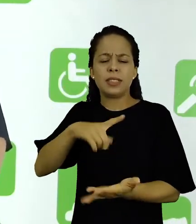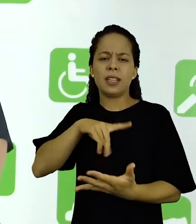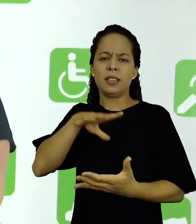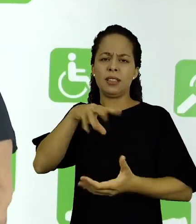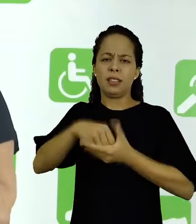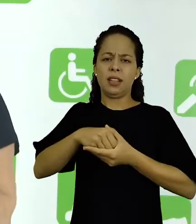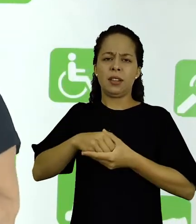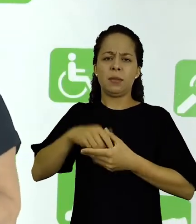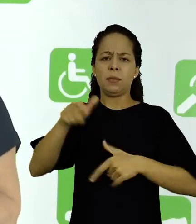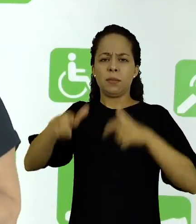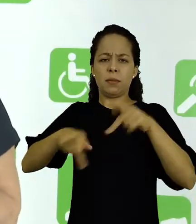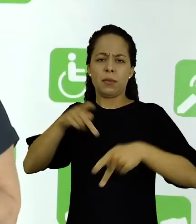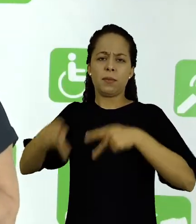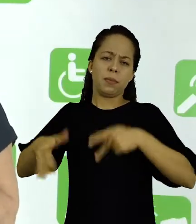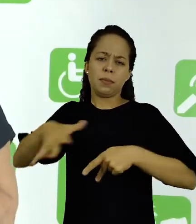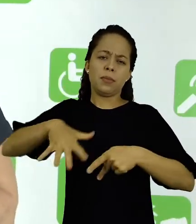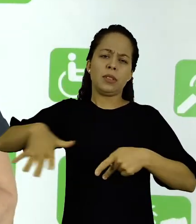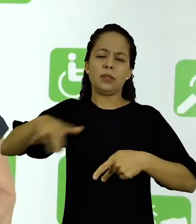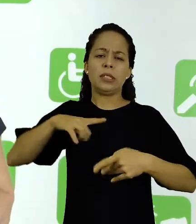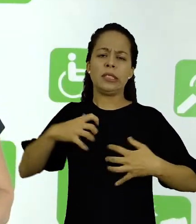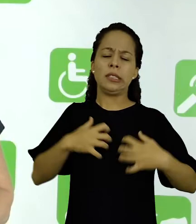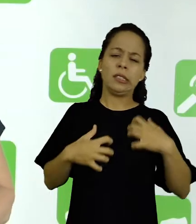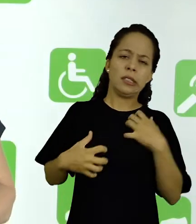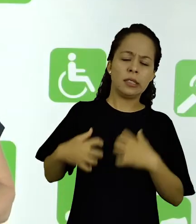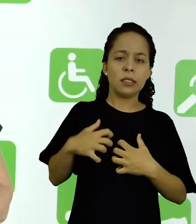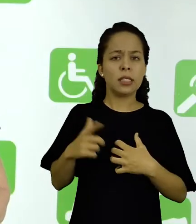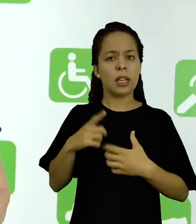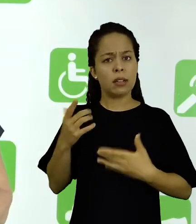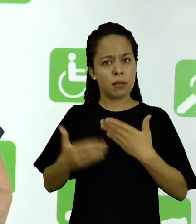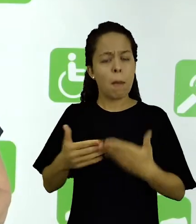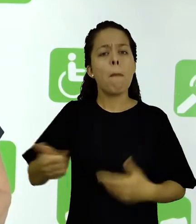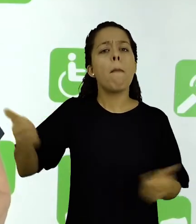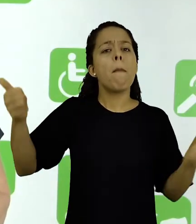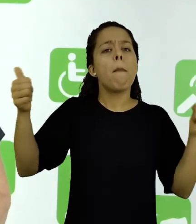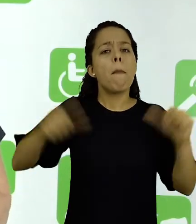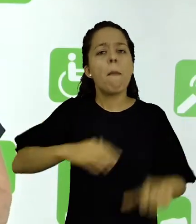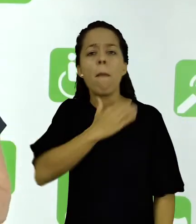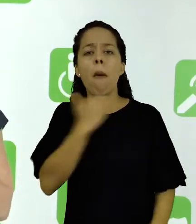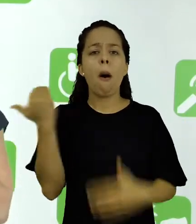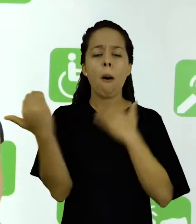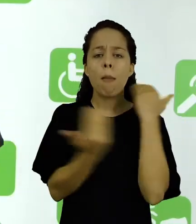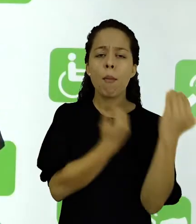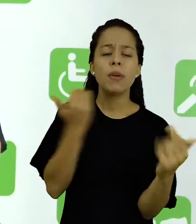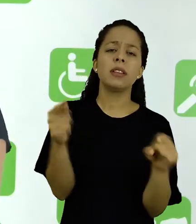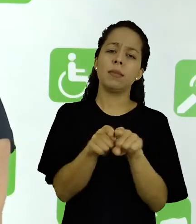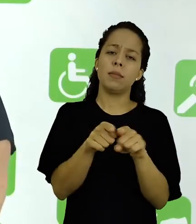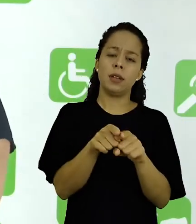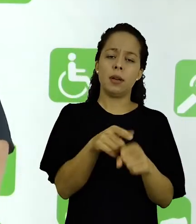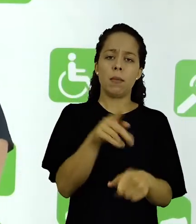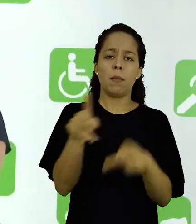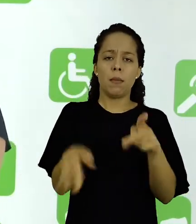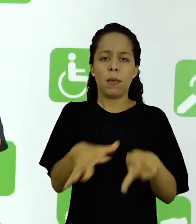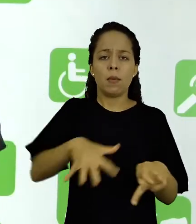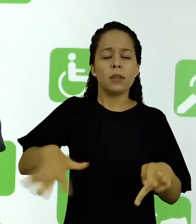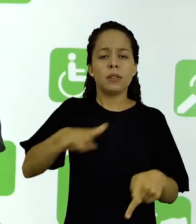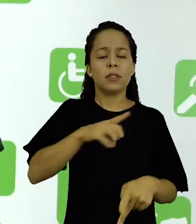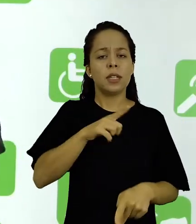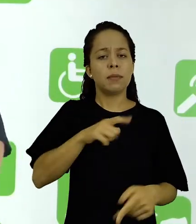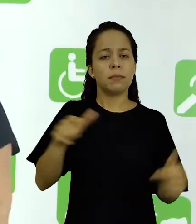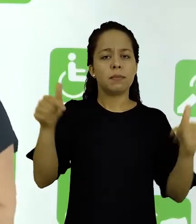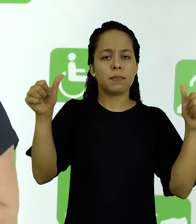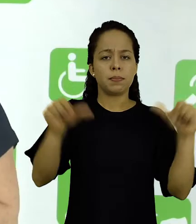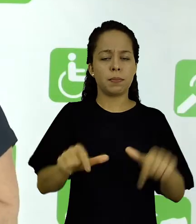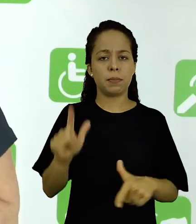que está incomodando a população como um todo, ocasionando a morte e problemas sérios de